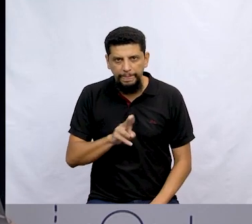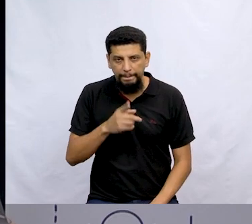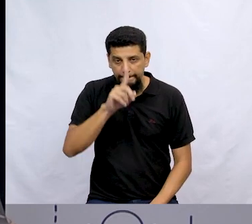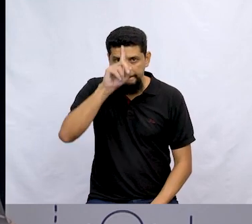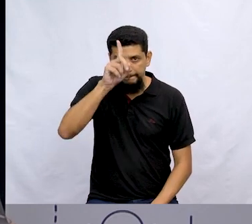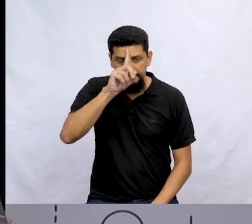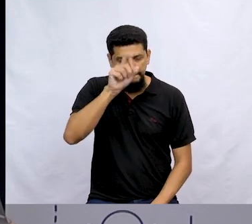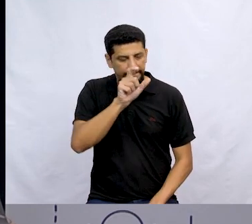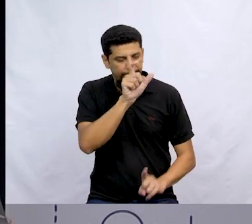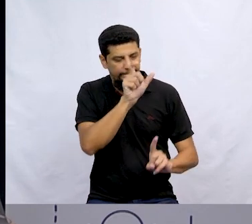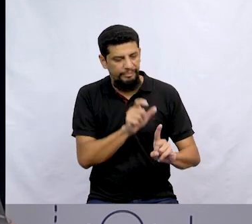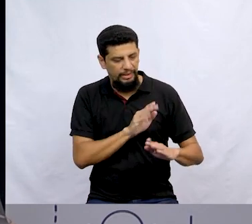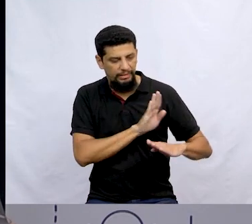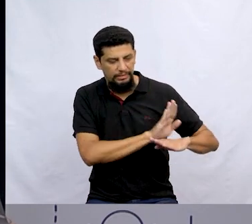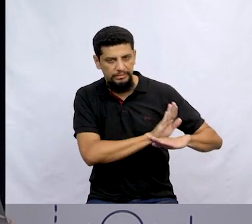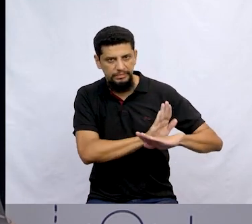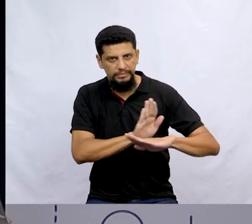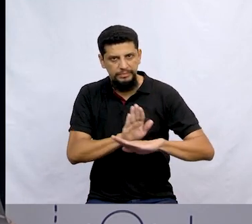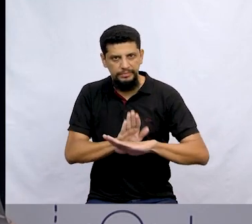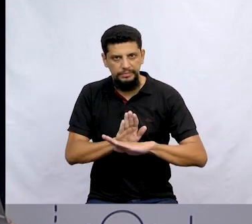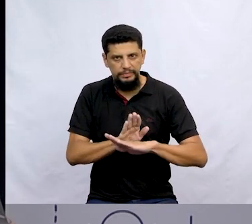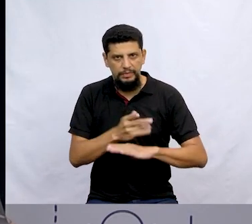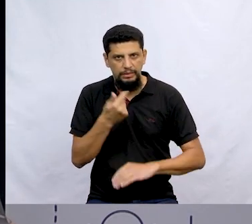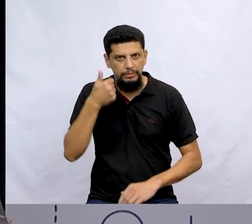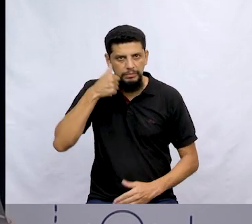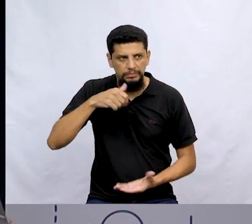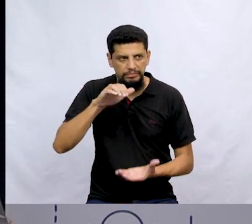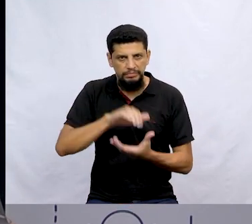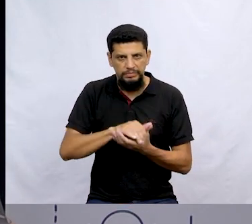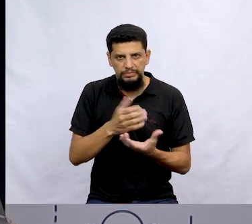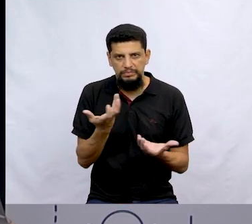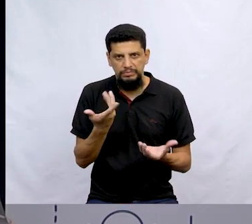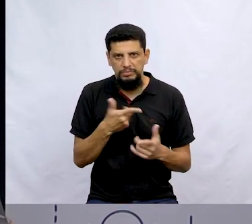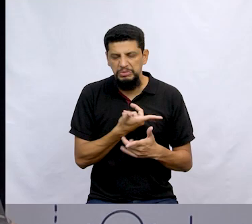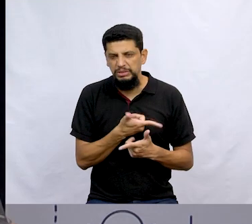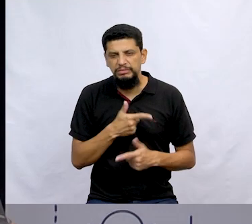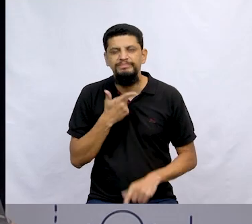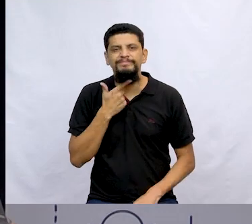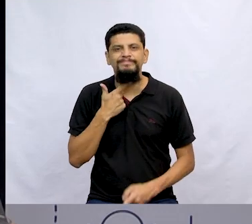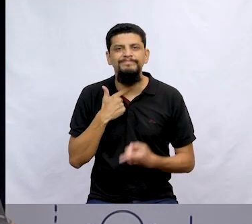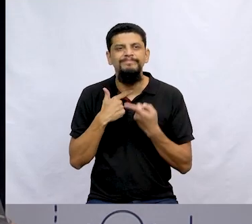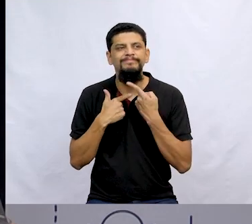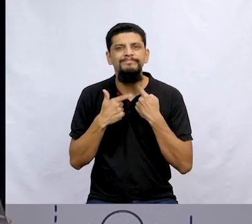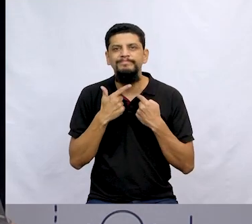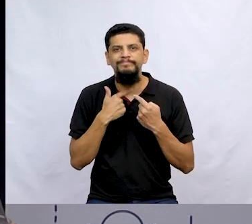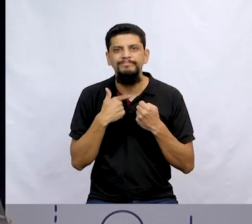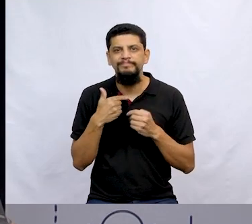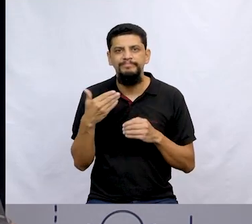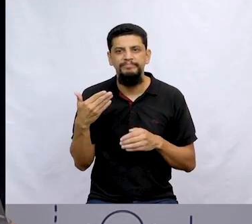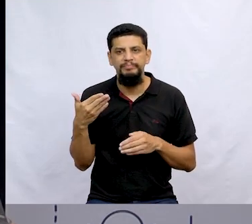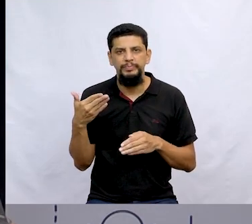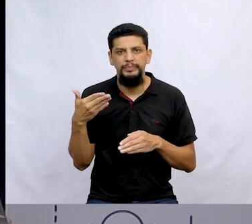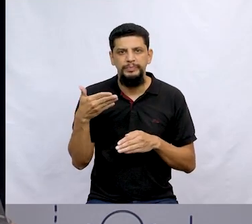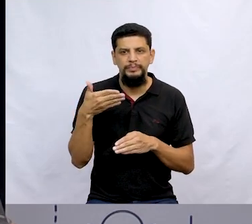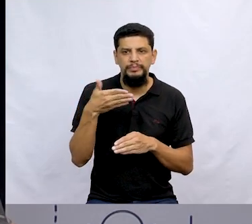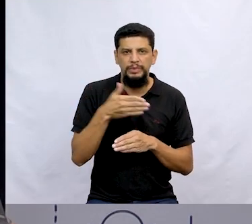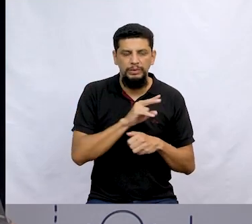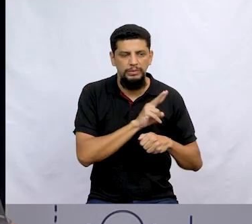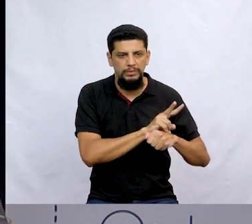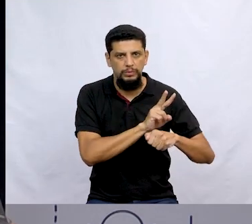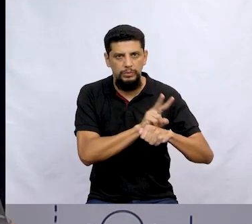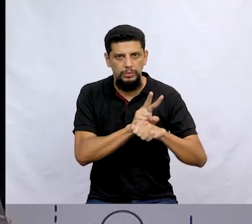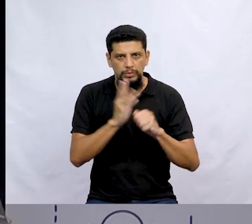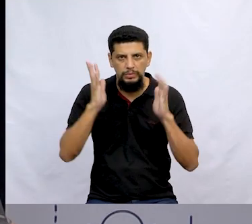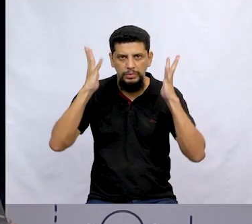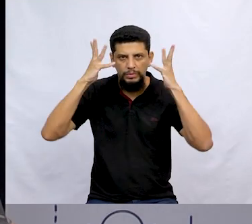inventos do Zelito, que os ajudavam. As suas esposas também não tinham a mínima vontade de ir para ali cuidar